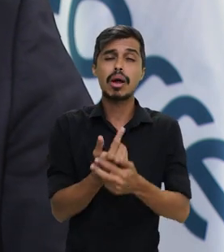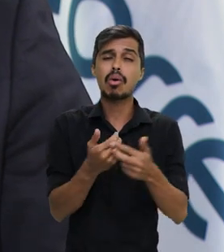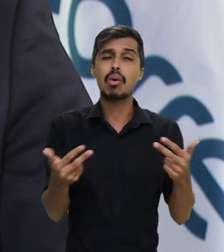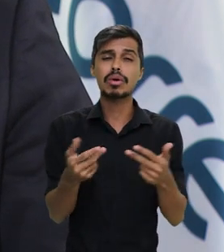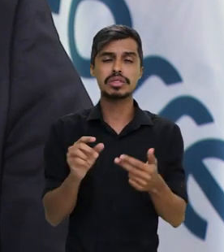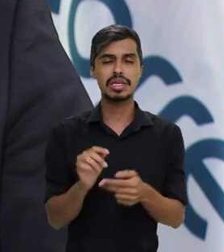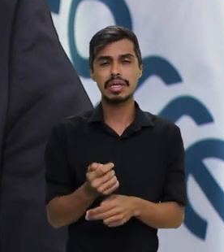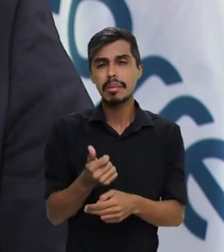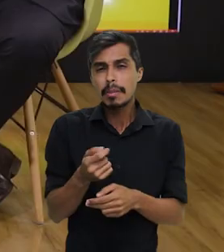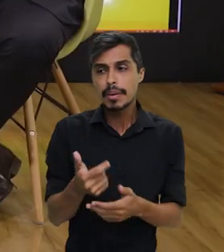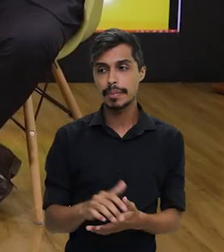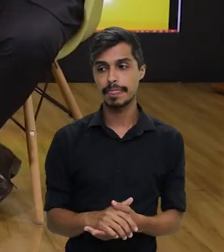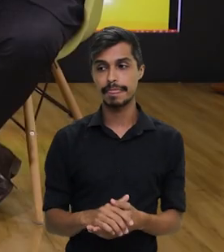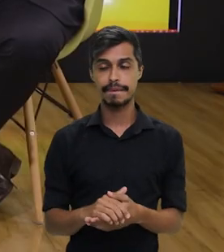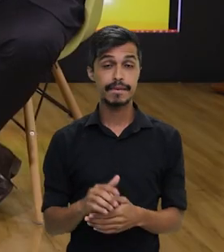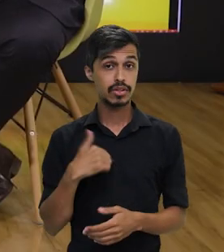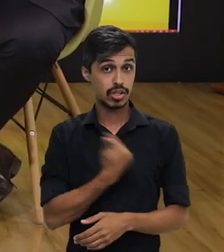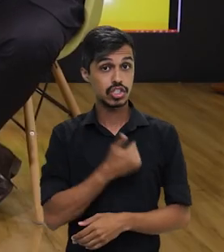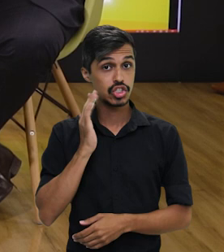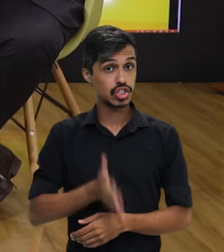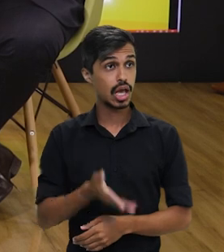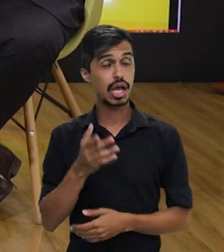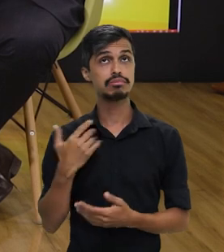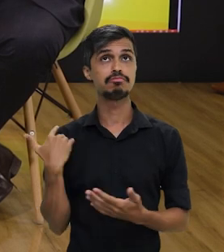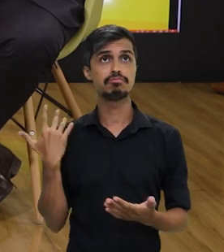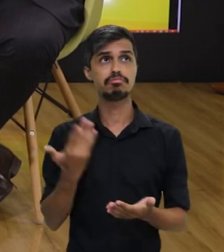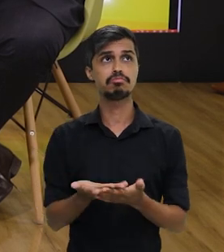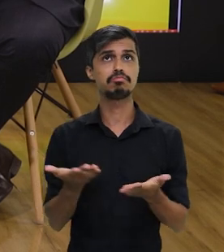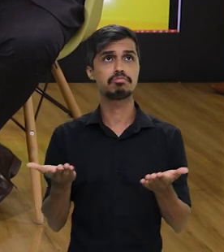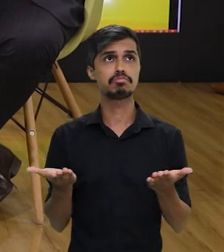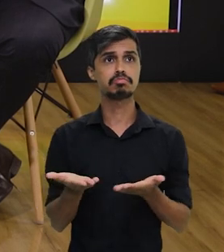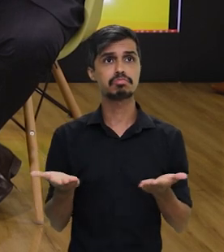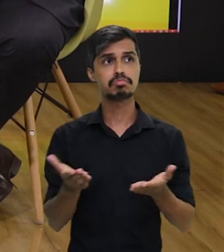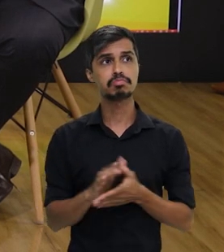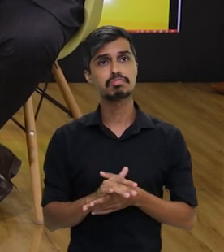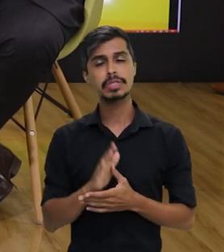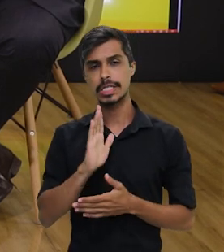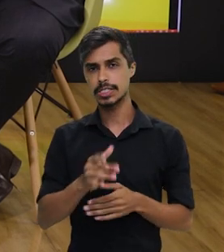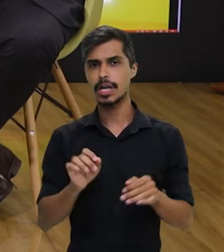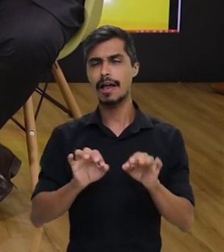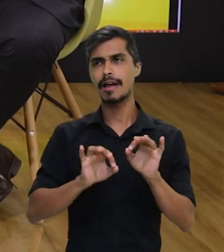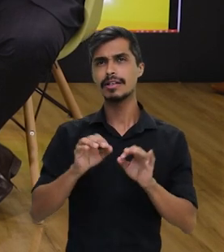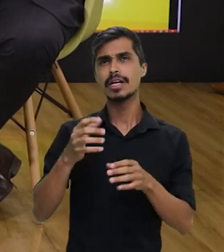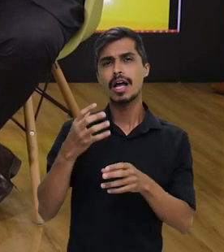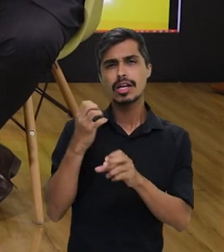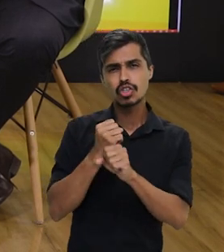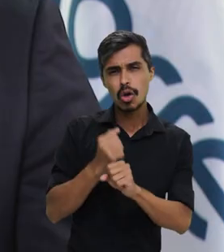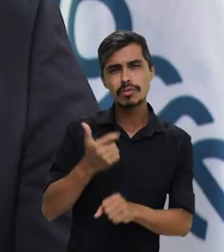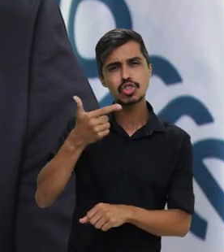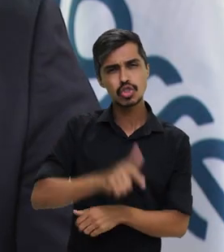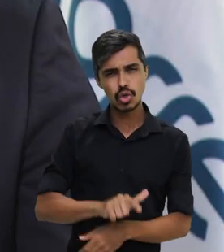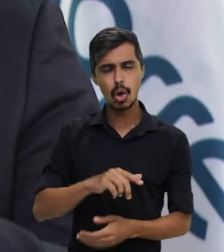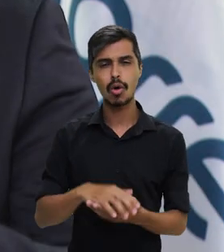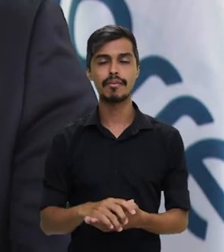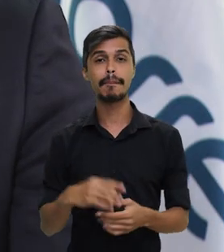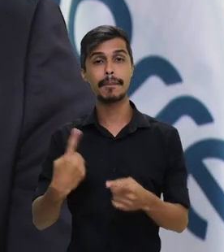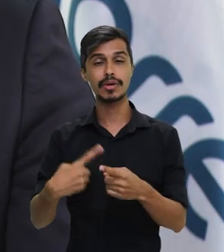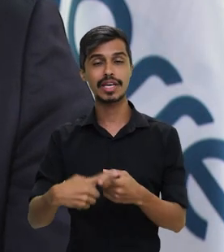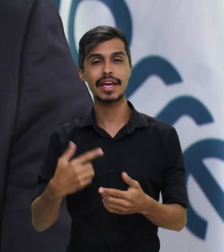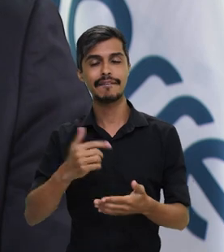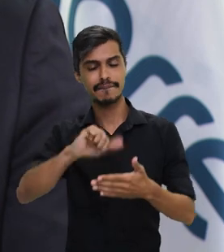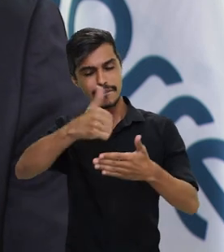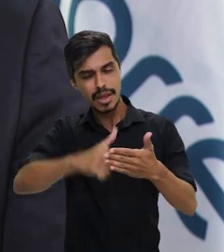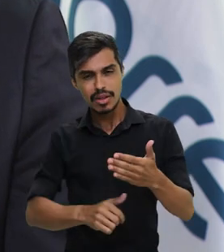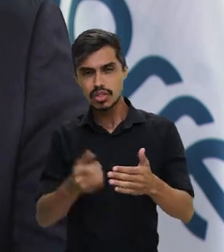investimentos que nós teremos. A gente já está até aqui refazendo aqui as nossas contas, porque nós precisamos investir mais